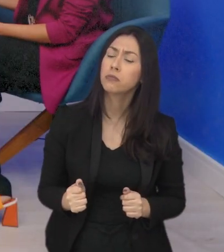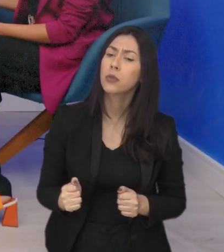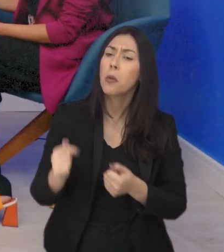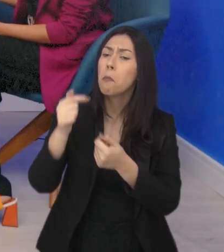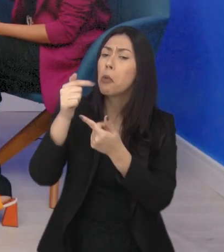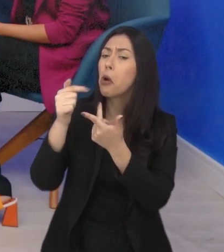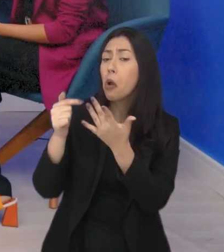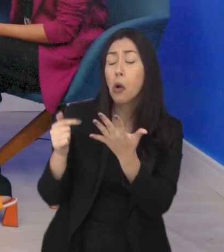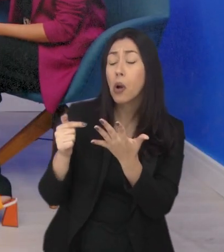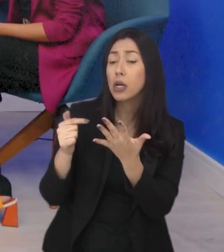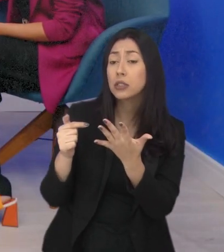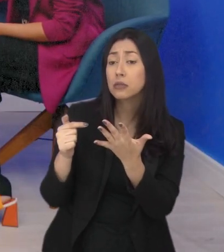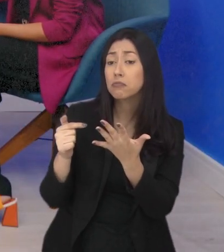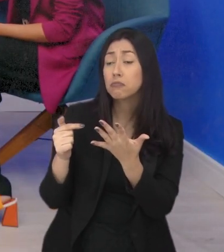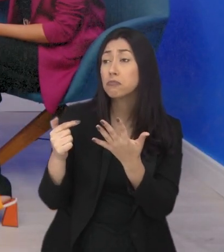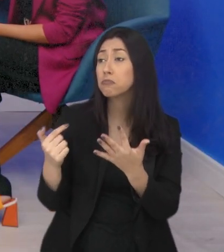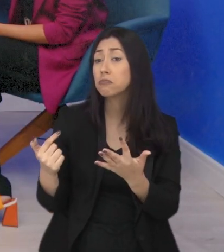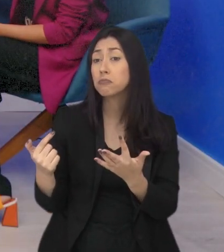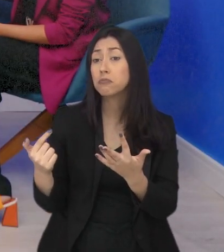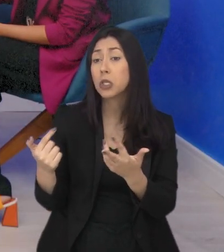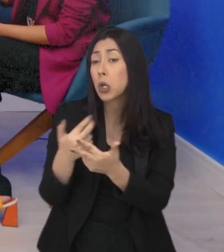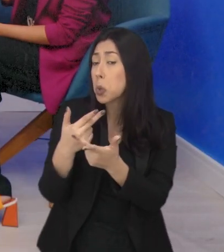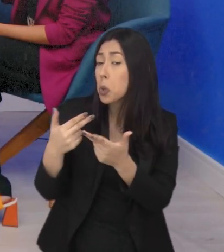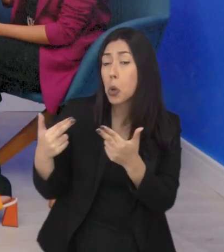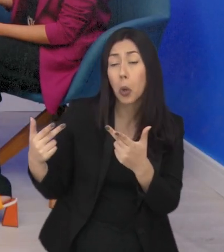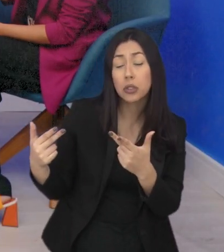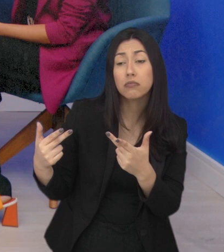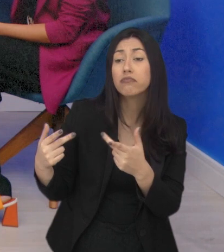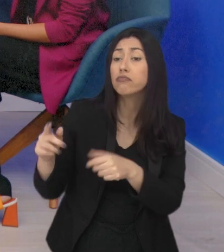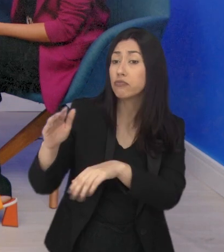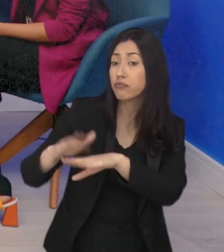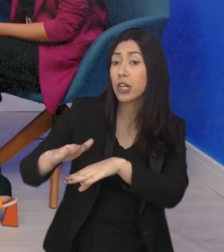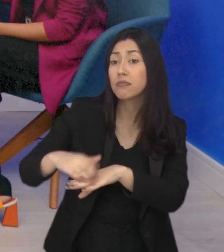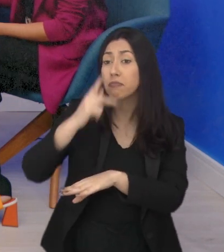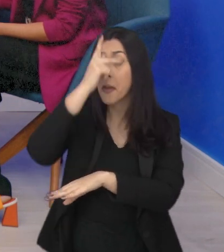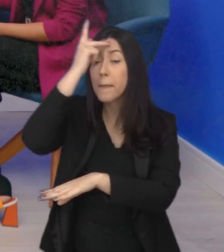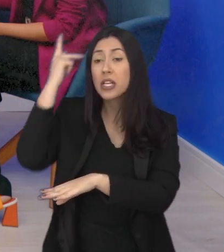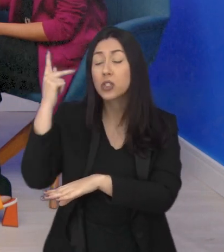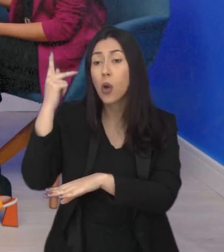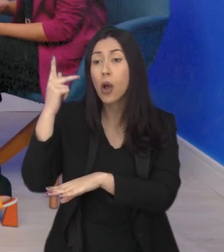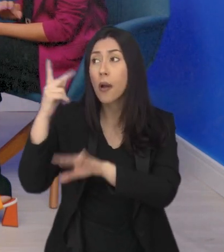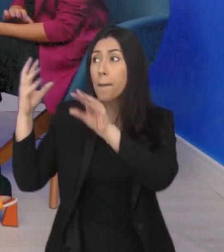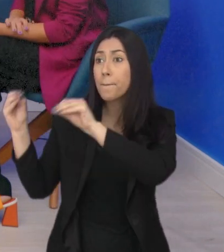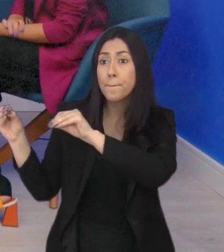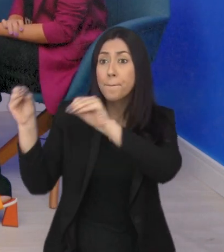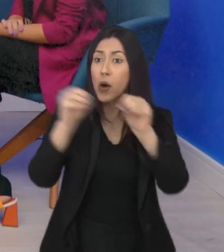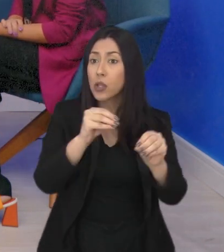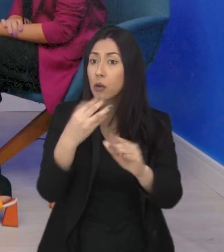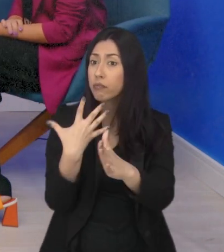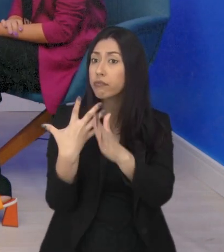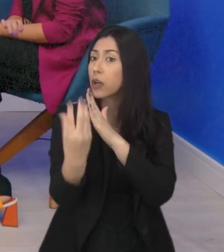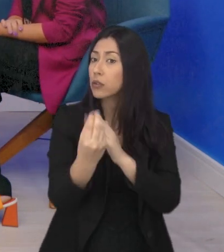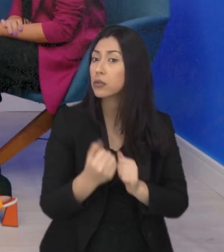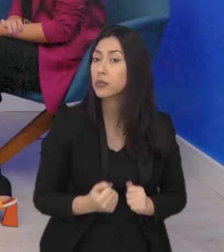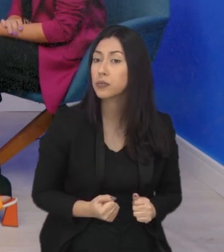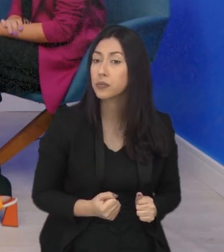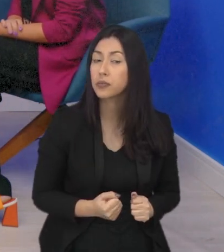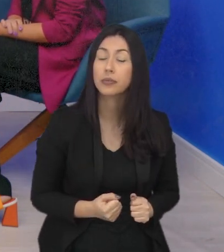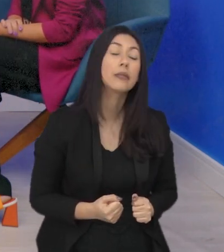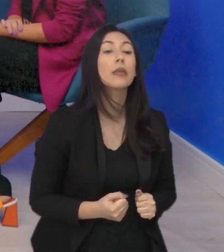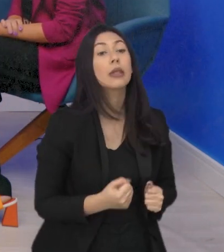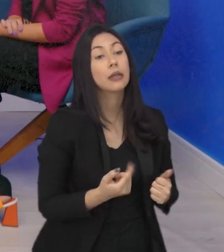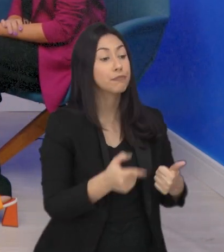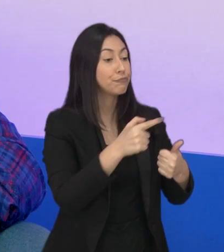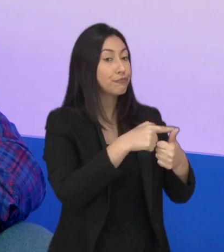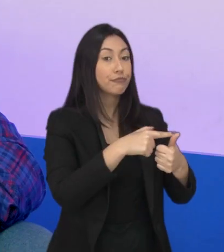motivos legais, né? Que levam uma pessoa a se deslocar para outro país como refugiada? Olha,